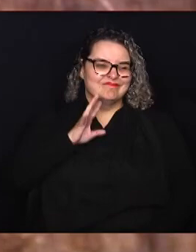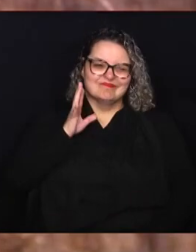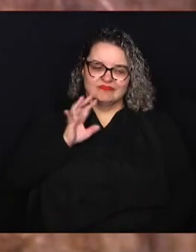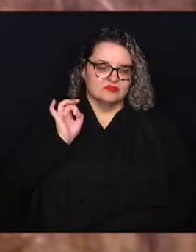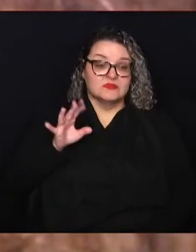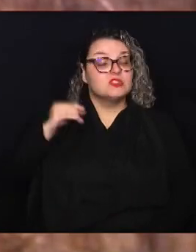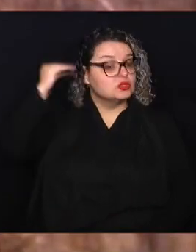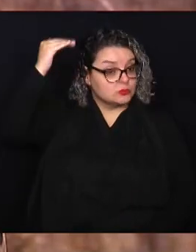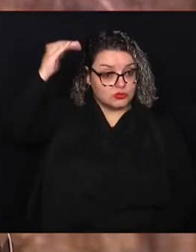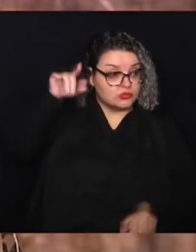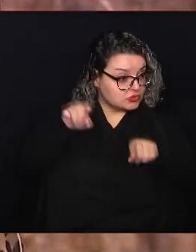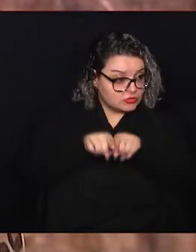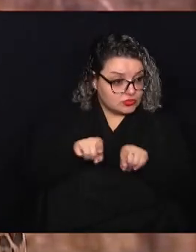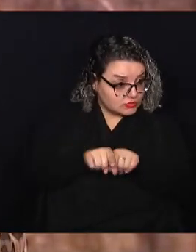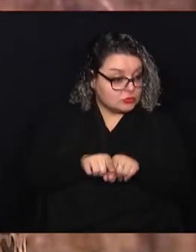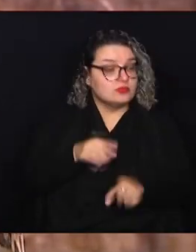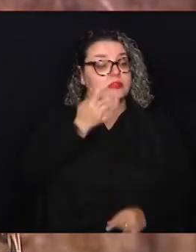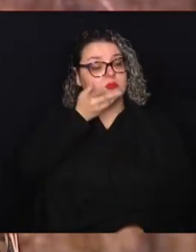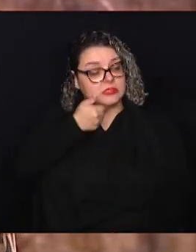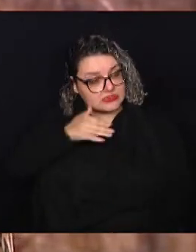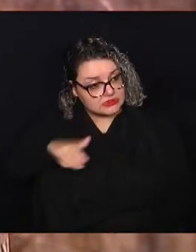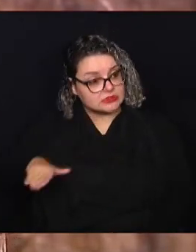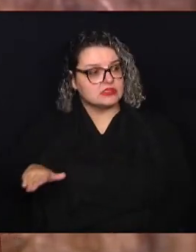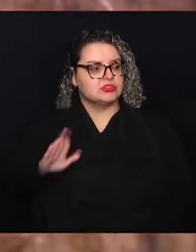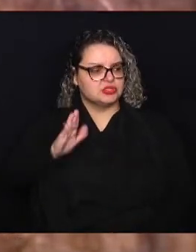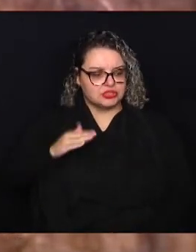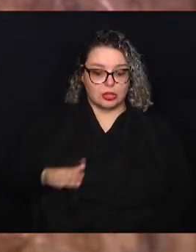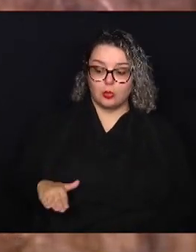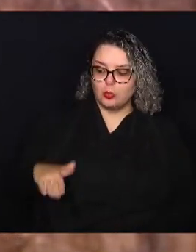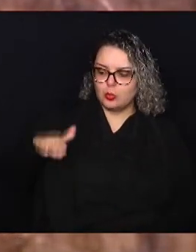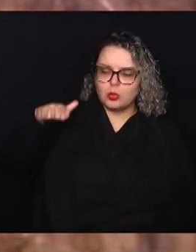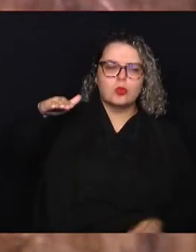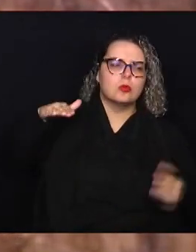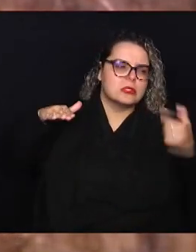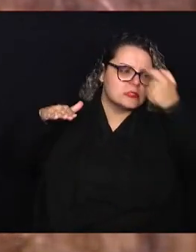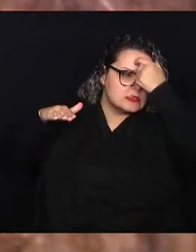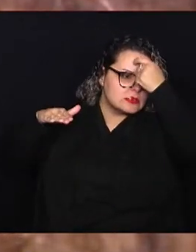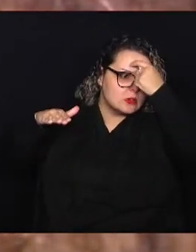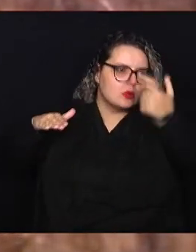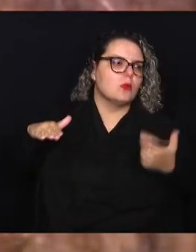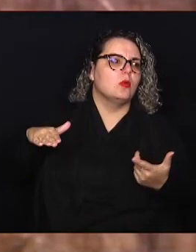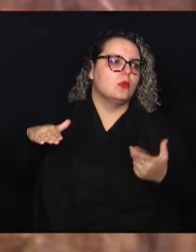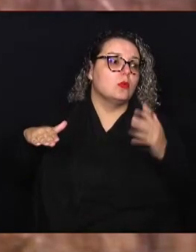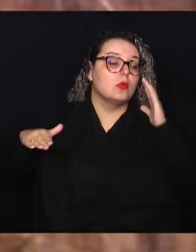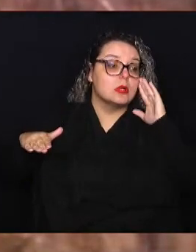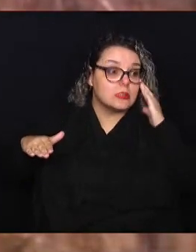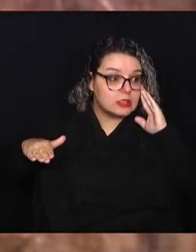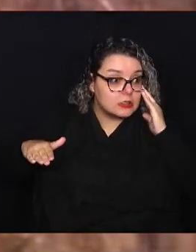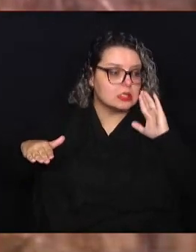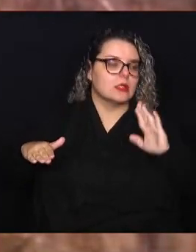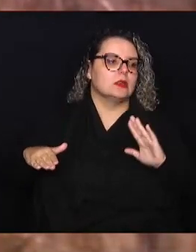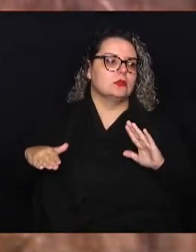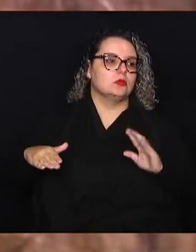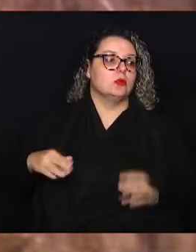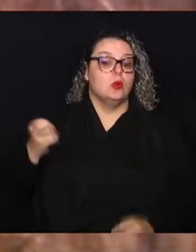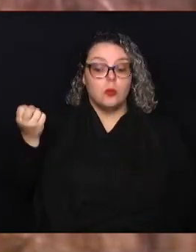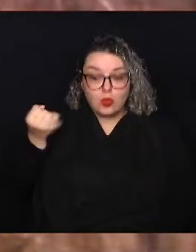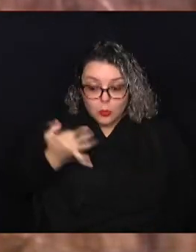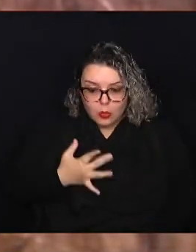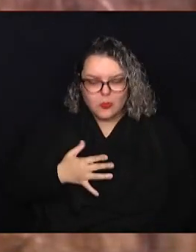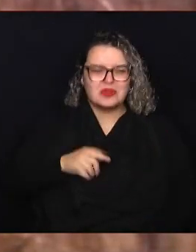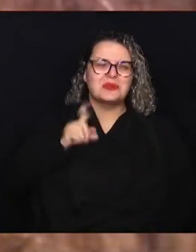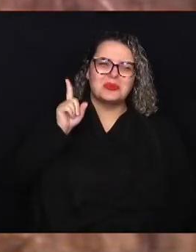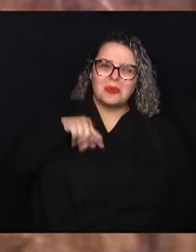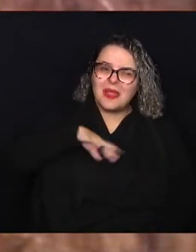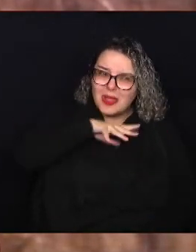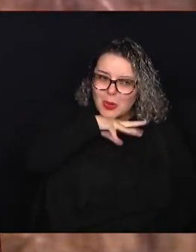para os adultos, né? Eu acho que as crianças já crescerem conscientes do quanto faz mal